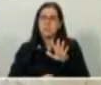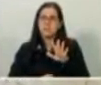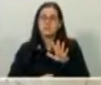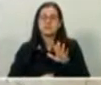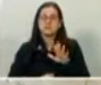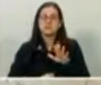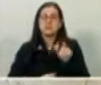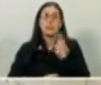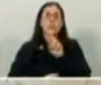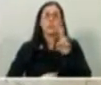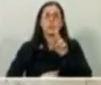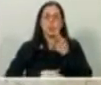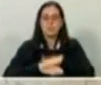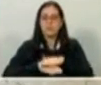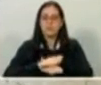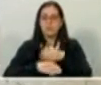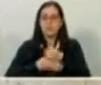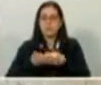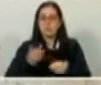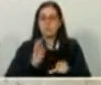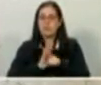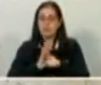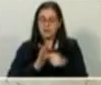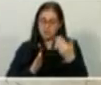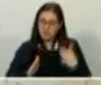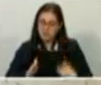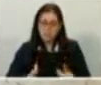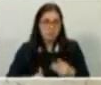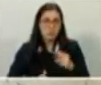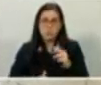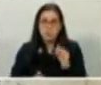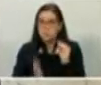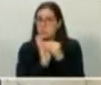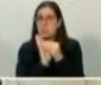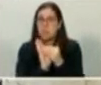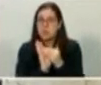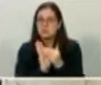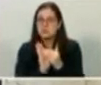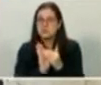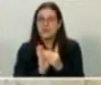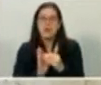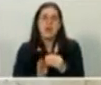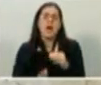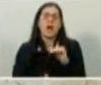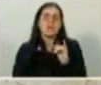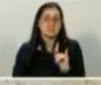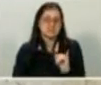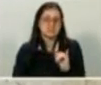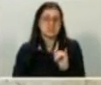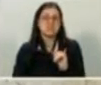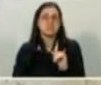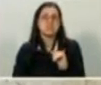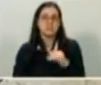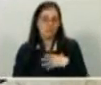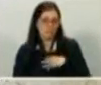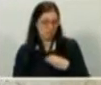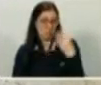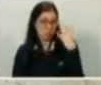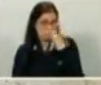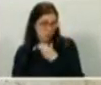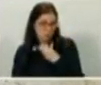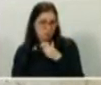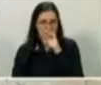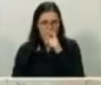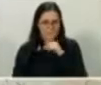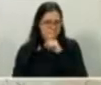do autor da lei. Mas não tem problema, né? A criança nasceu bonita, não interessa quem é o pai da criança. A paternidade